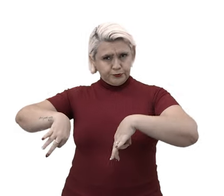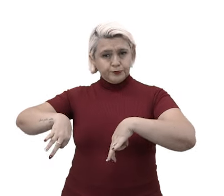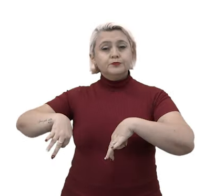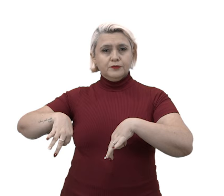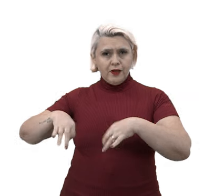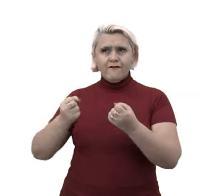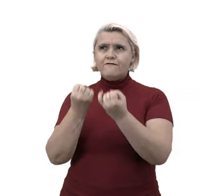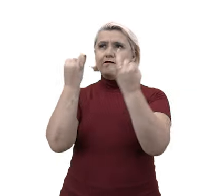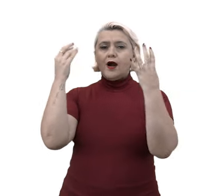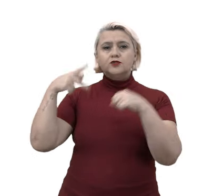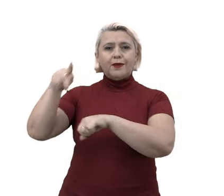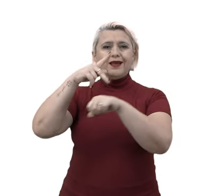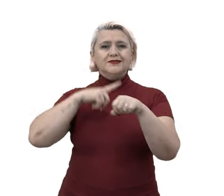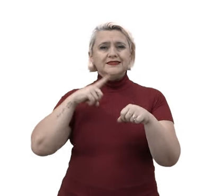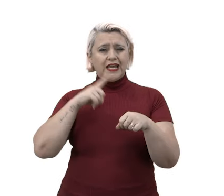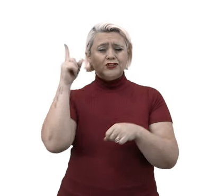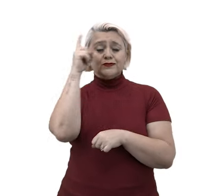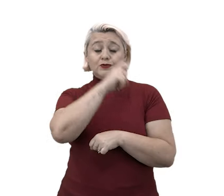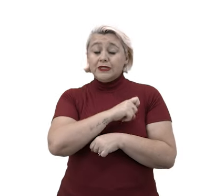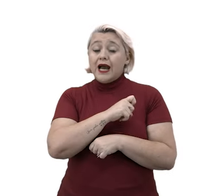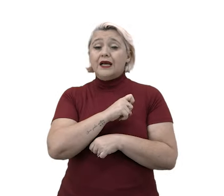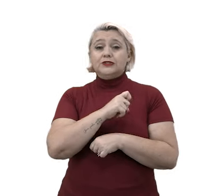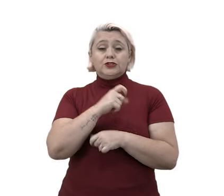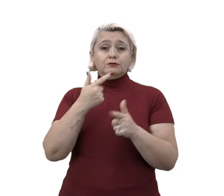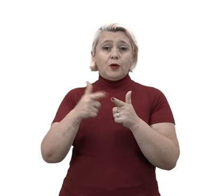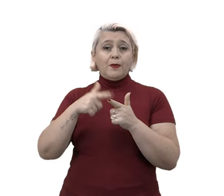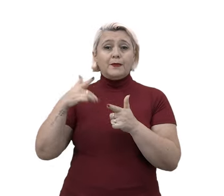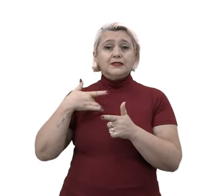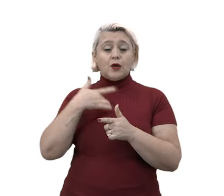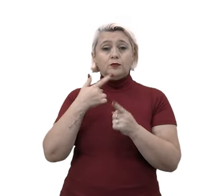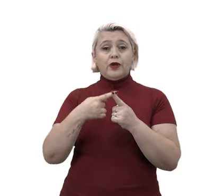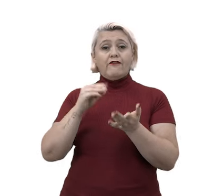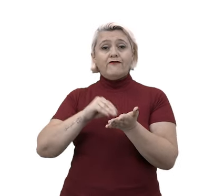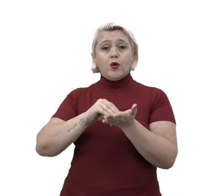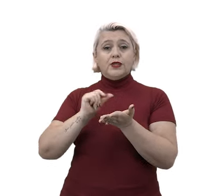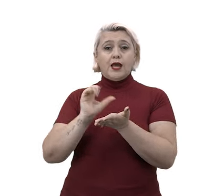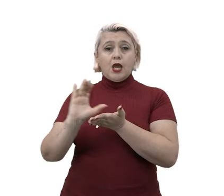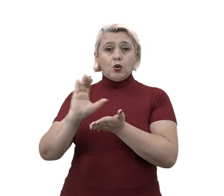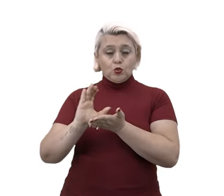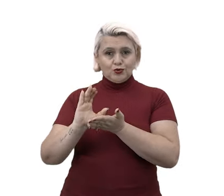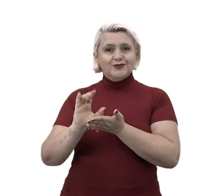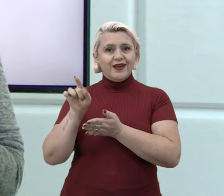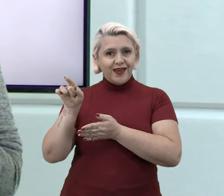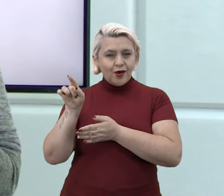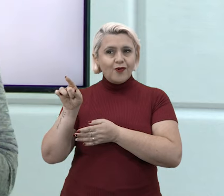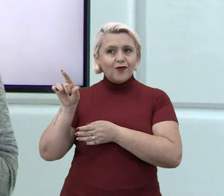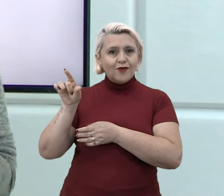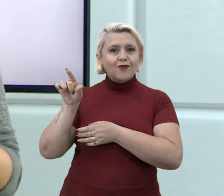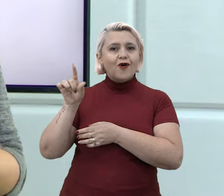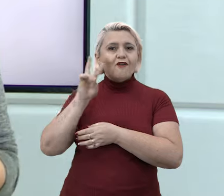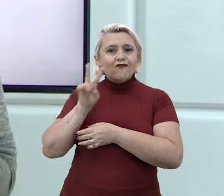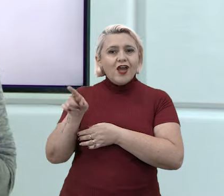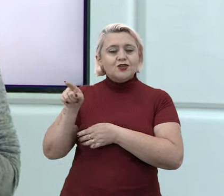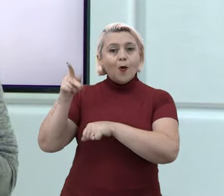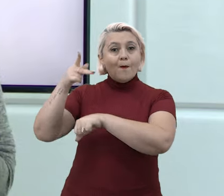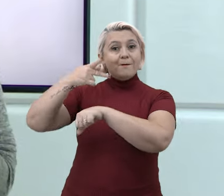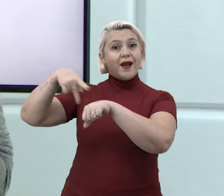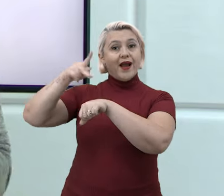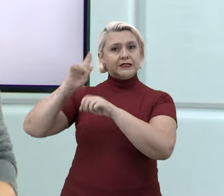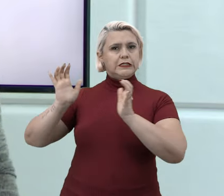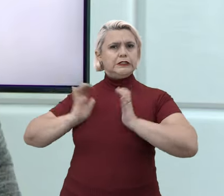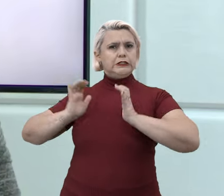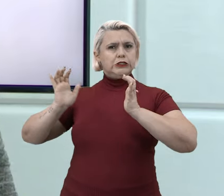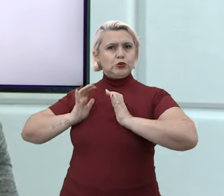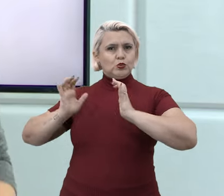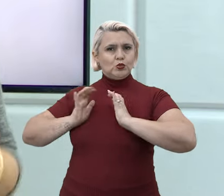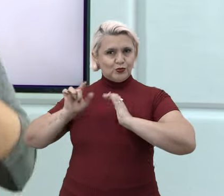países enfrentam dificuldades devido à falta de recursos. Aqui, eu pego um país rico, né?